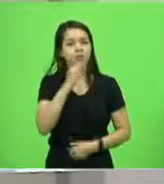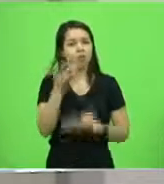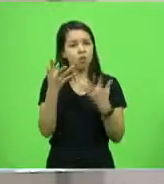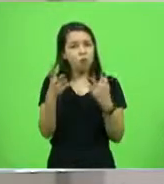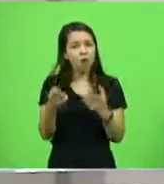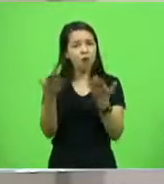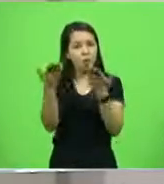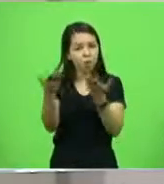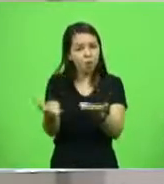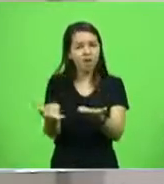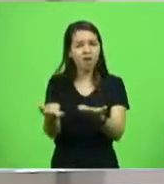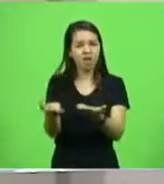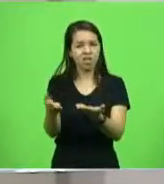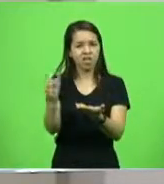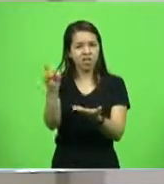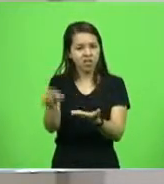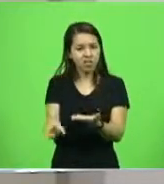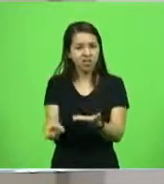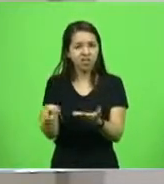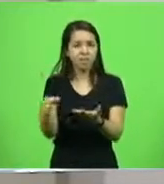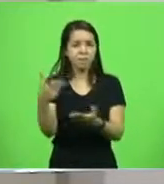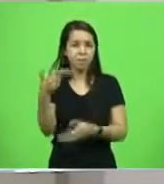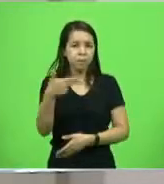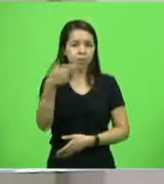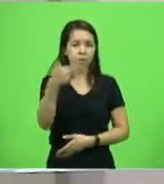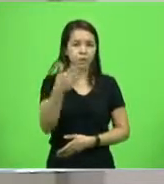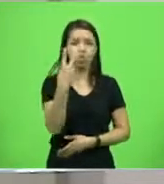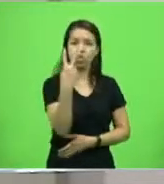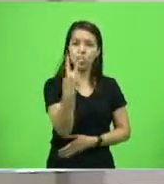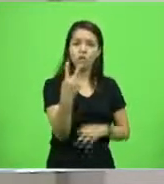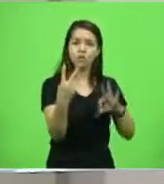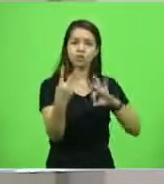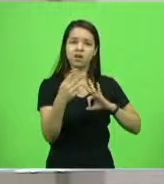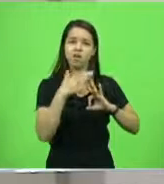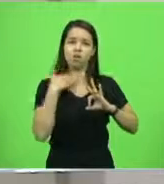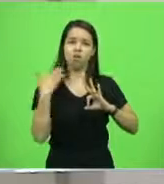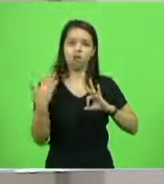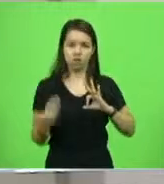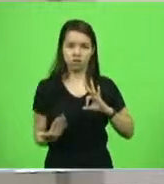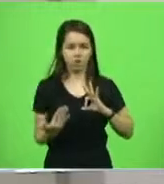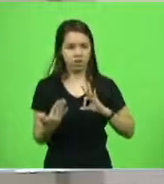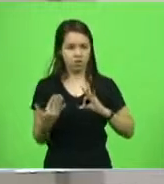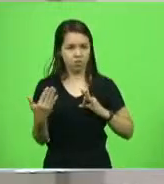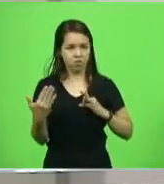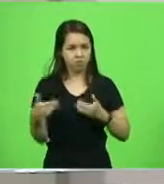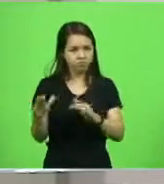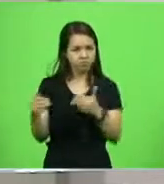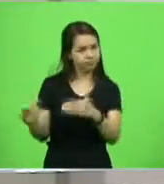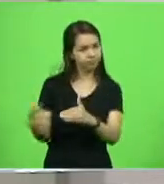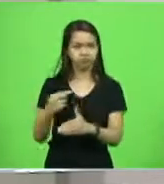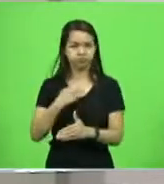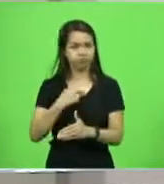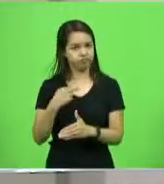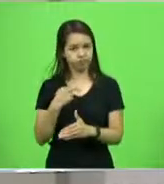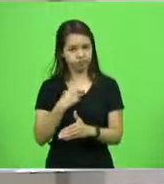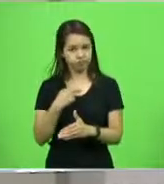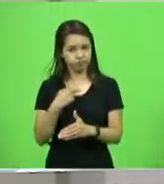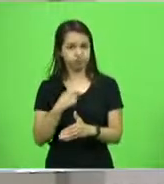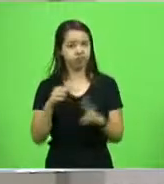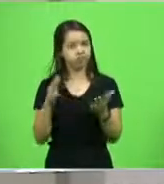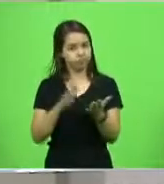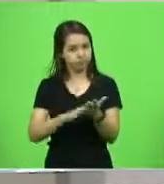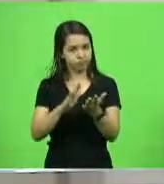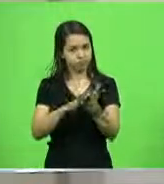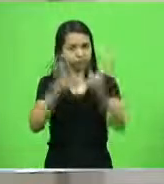dois policiais não possa ficar impune demonstrando a injustiça em todo o Brasil. Parabéns por trazer esse tema no plenário dessa